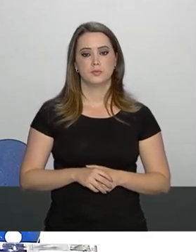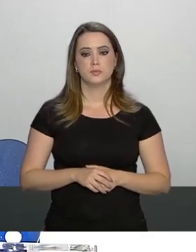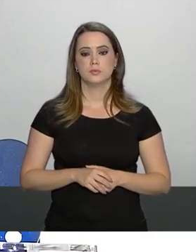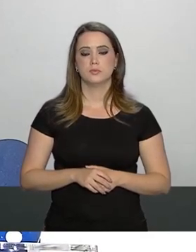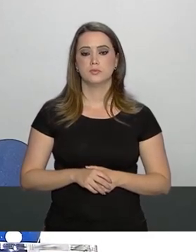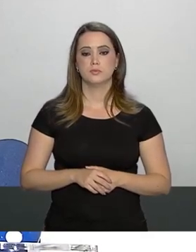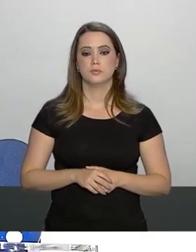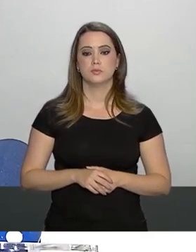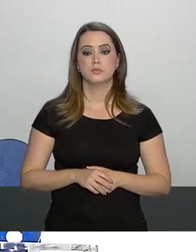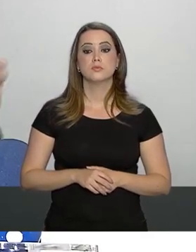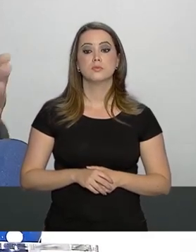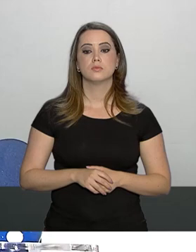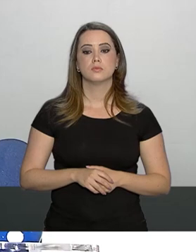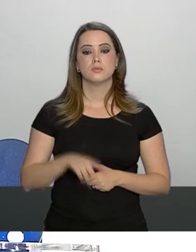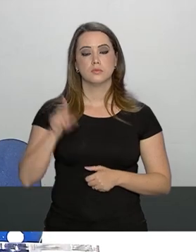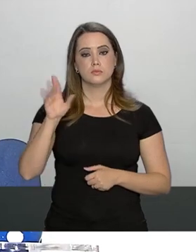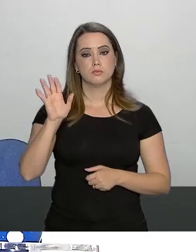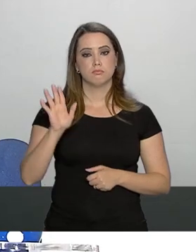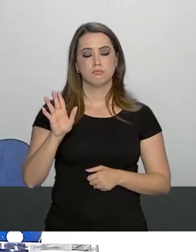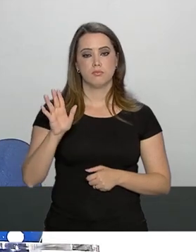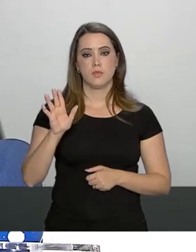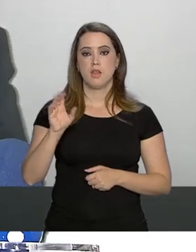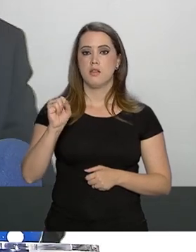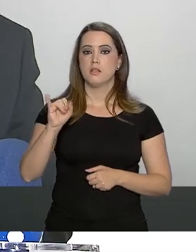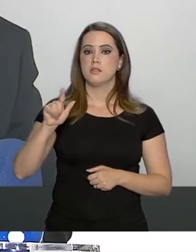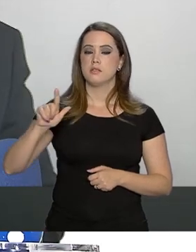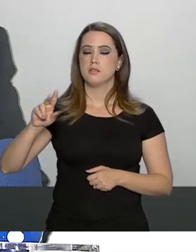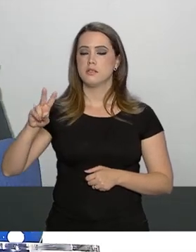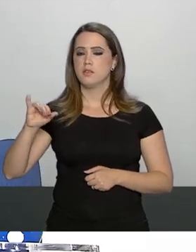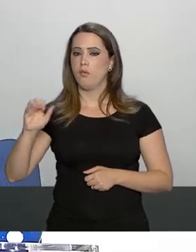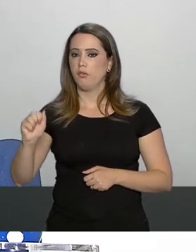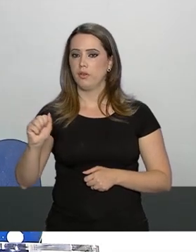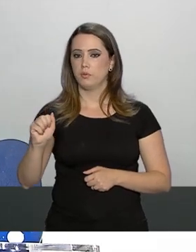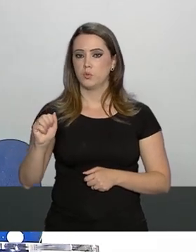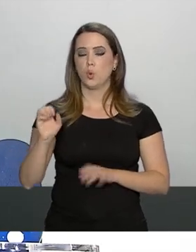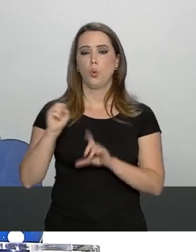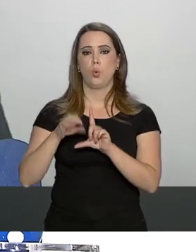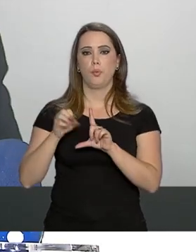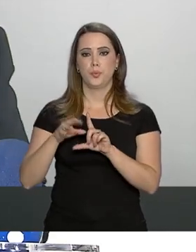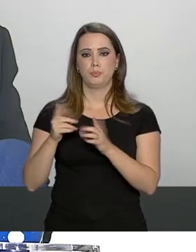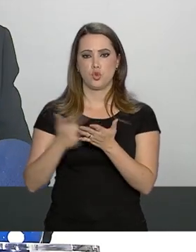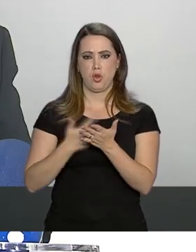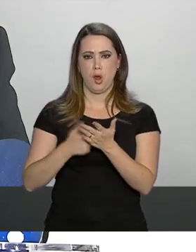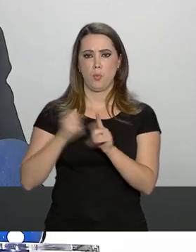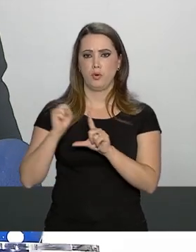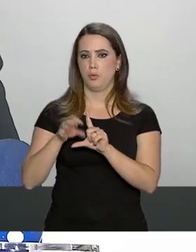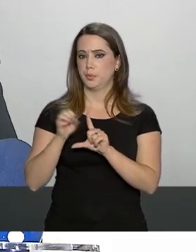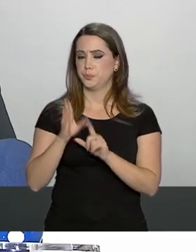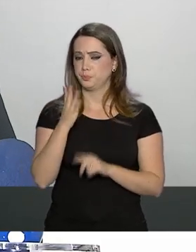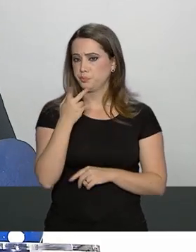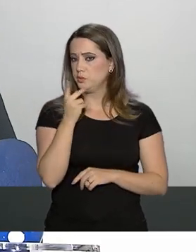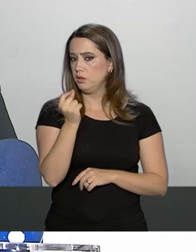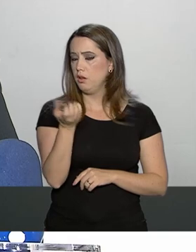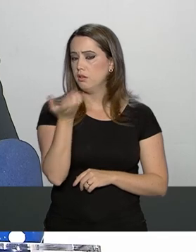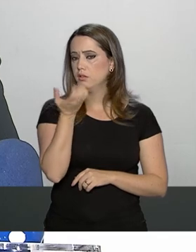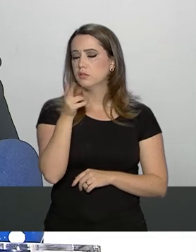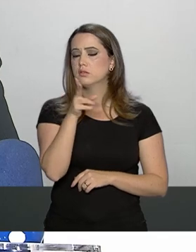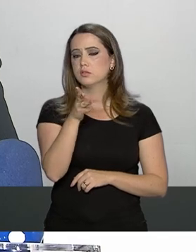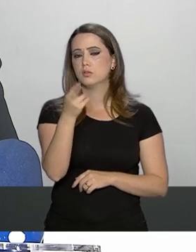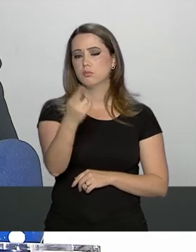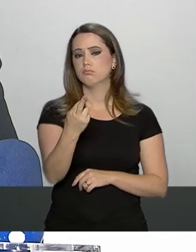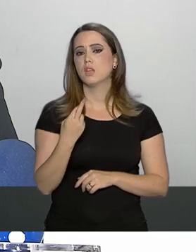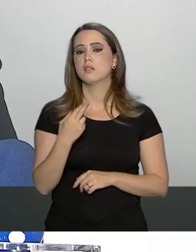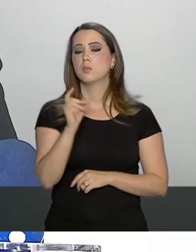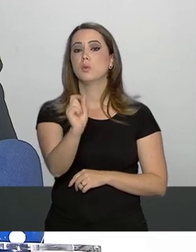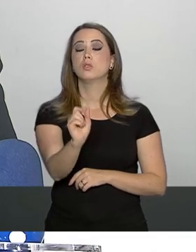O próximo? Porta-voz, Silvia, do Jornal Globo. Eu queria que o senhor dissesse para a gente se o presidente